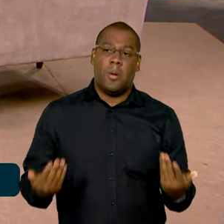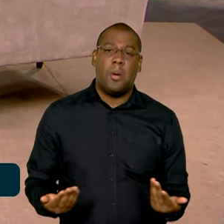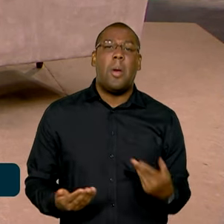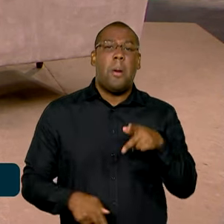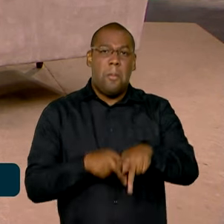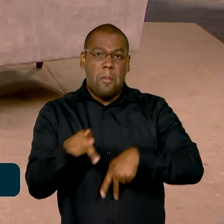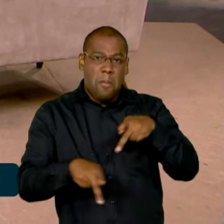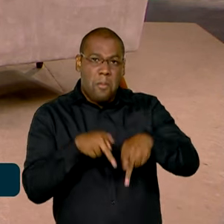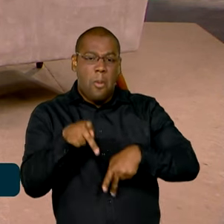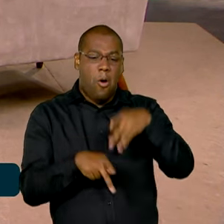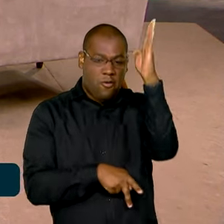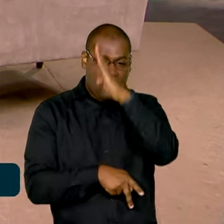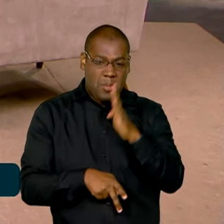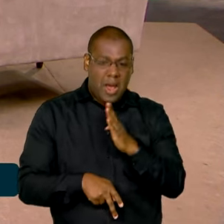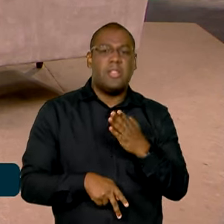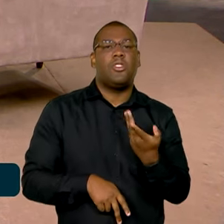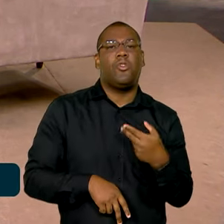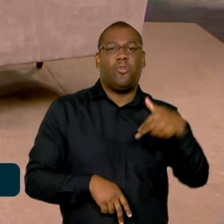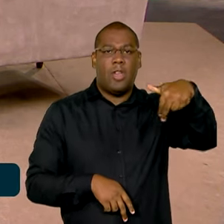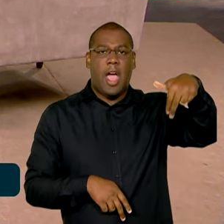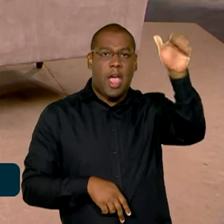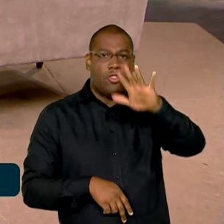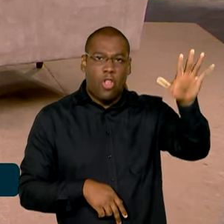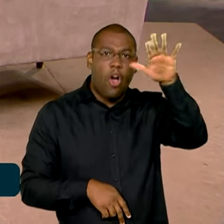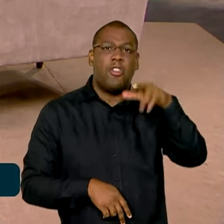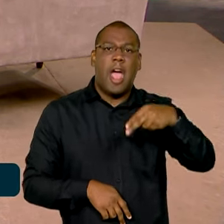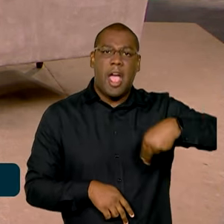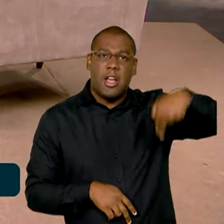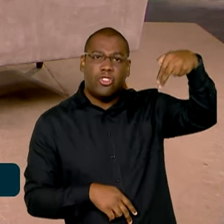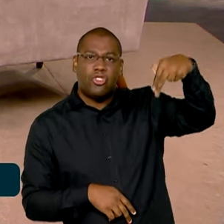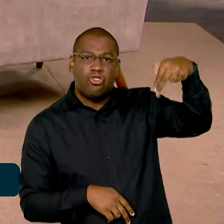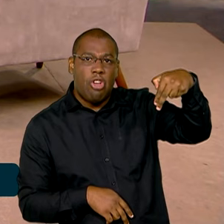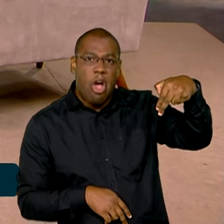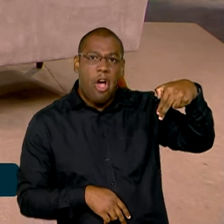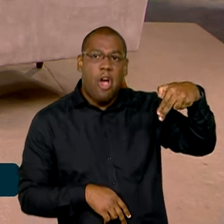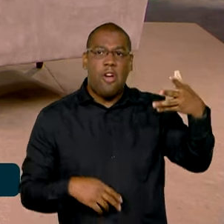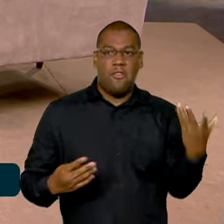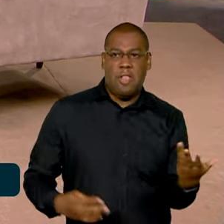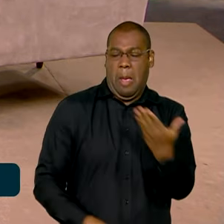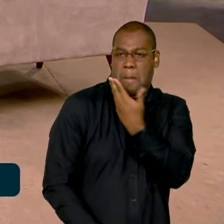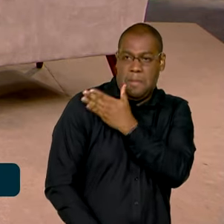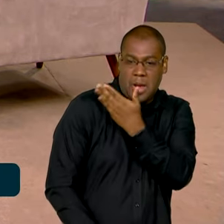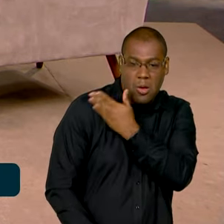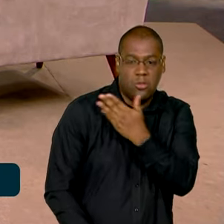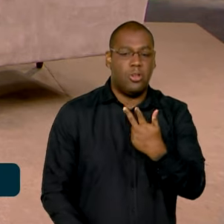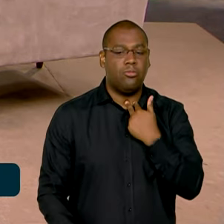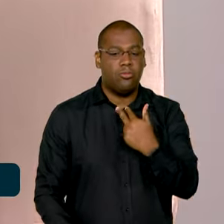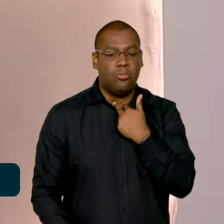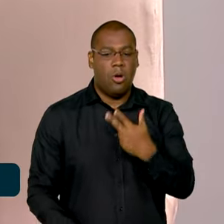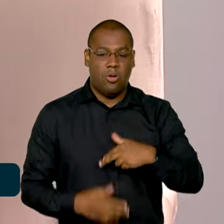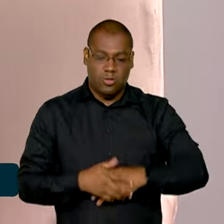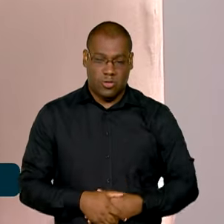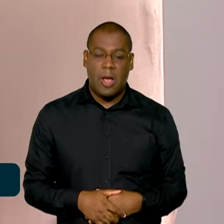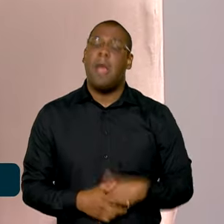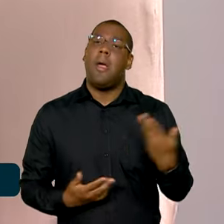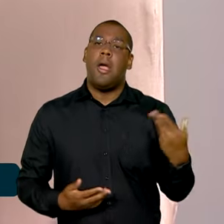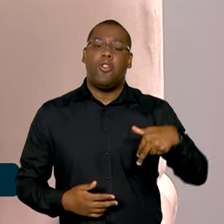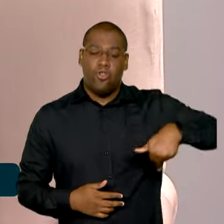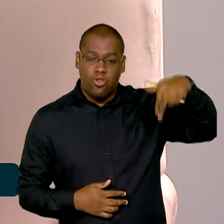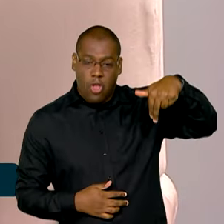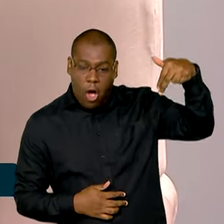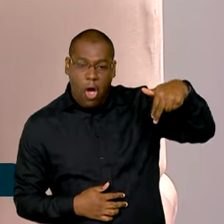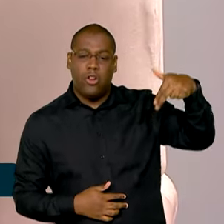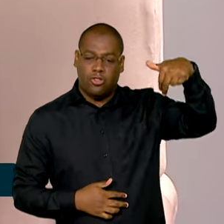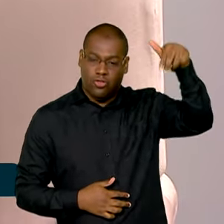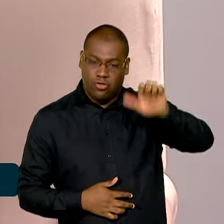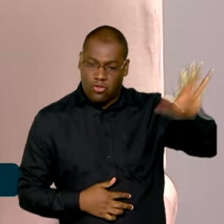Nordeste ou do Norte, não podem ser tratados diferentes dos brasileiros do Sul e do Sudeste, né? Claro. O ministro Carlos Lupe fala que a